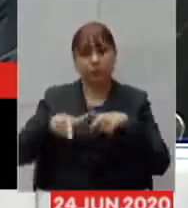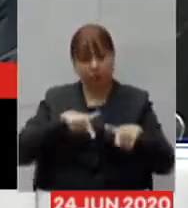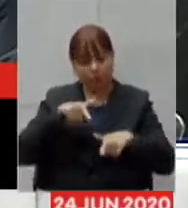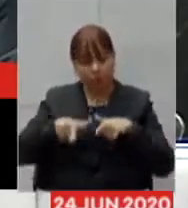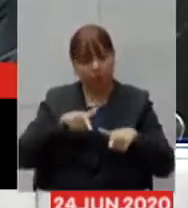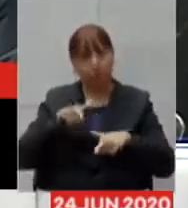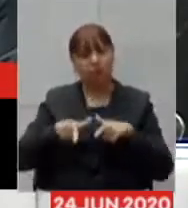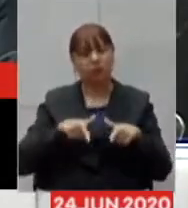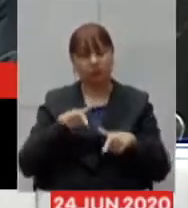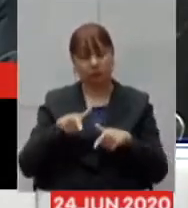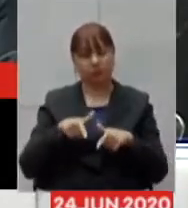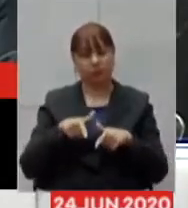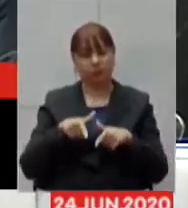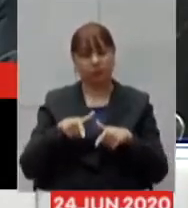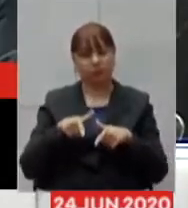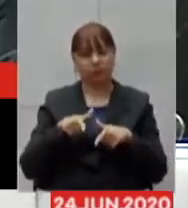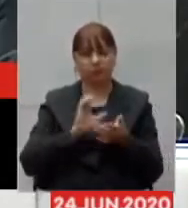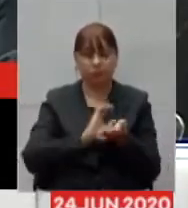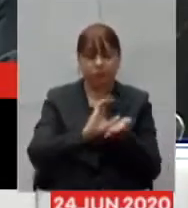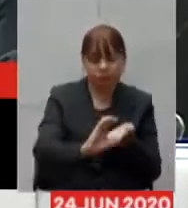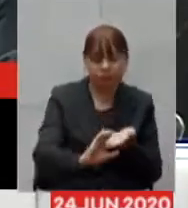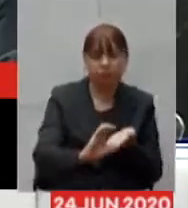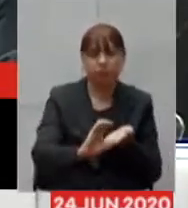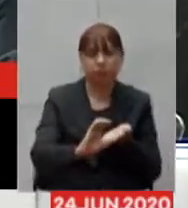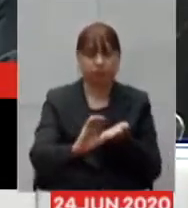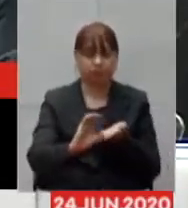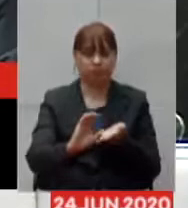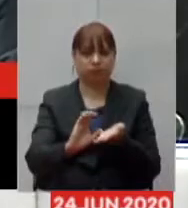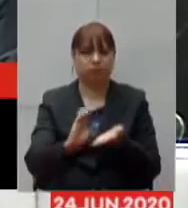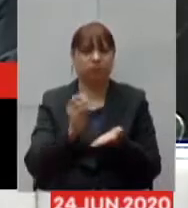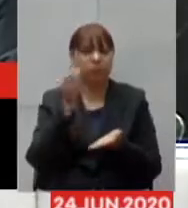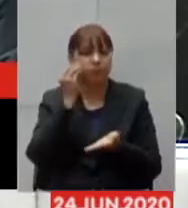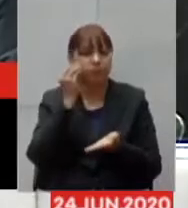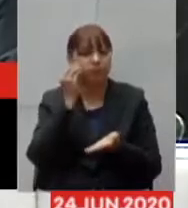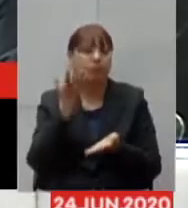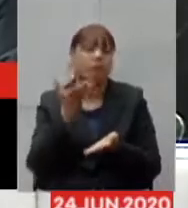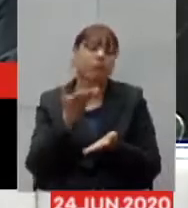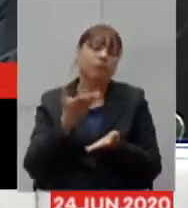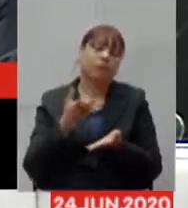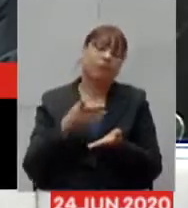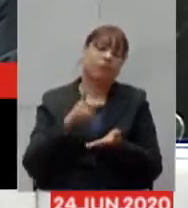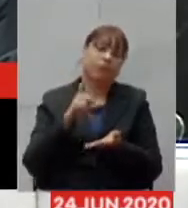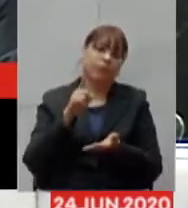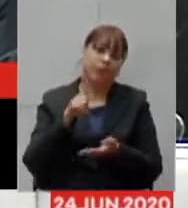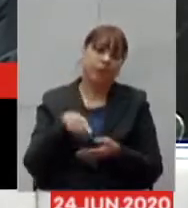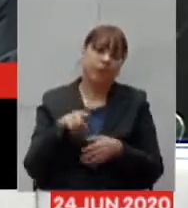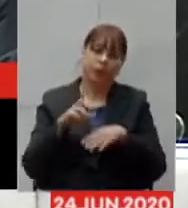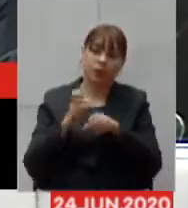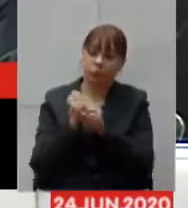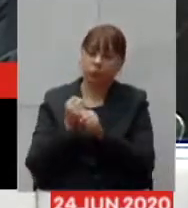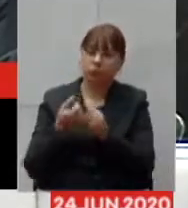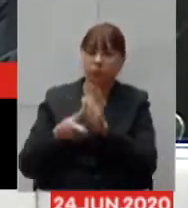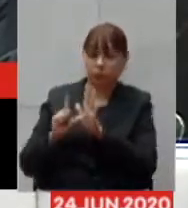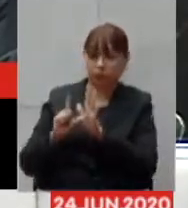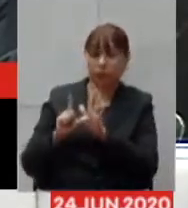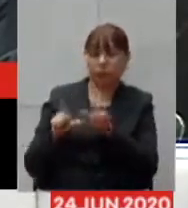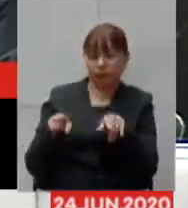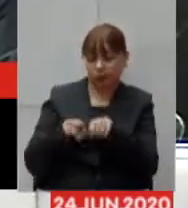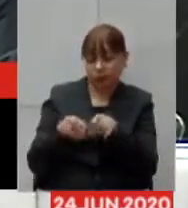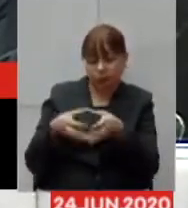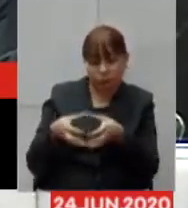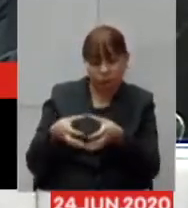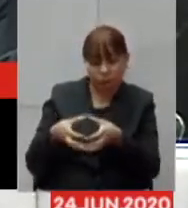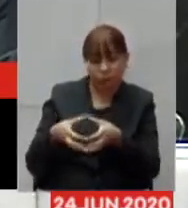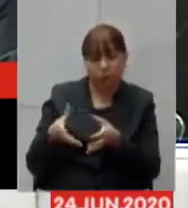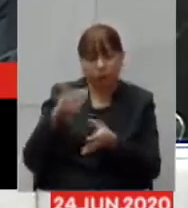com transferências de recursos mantendo a média que era a média de produção anteriores de forma que aqueles hospitais mesmo que ficassem